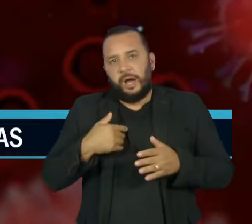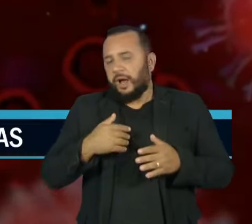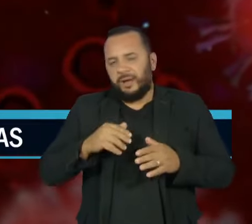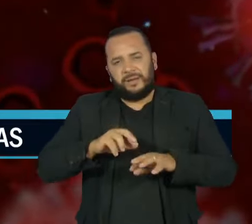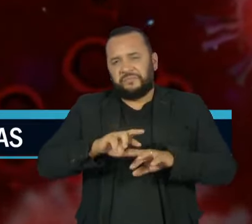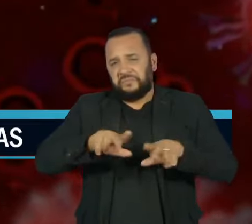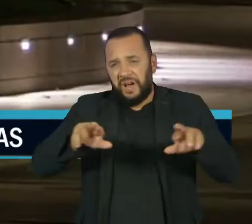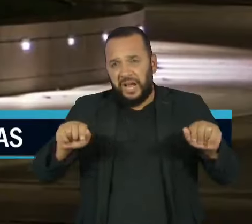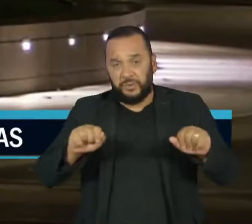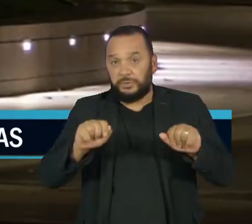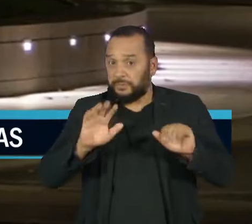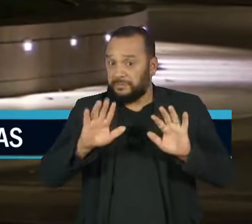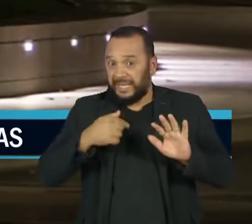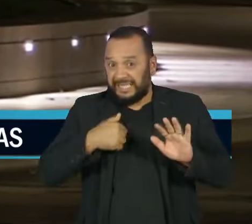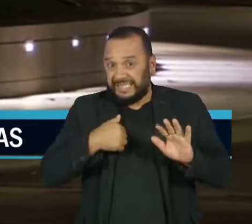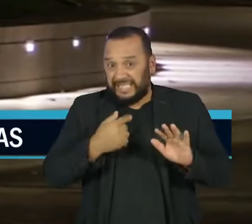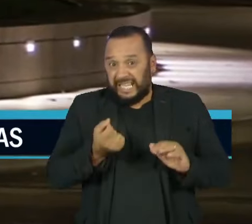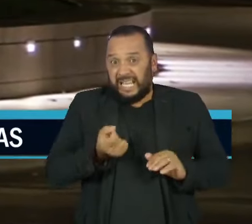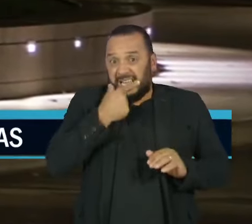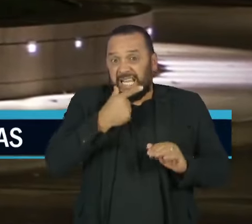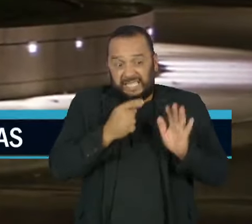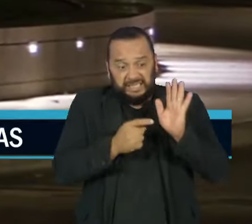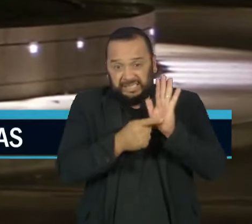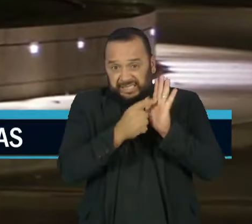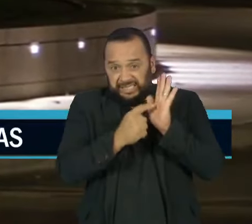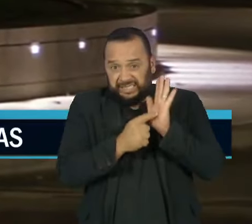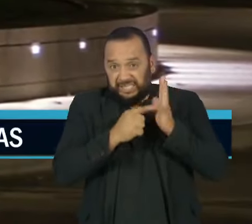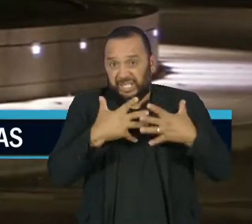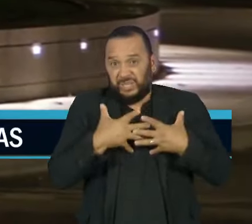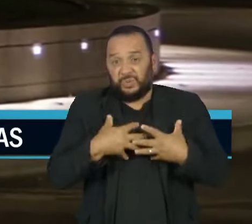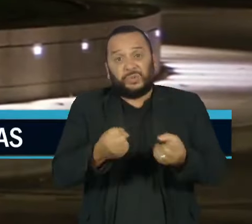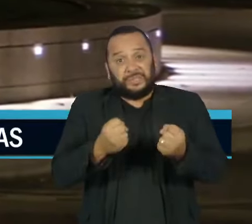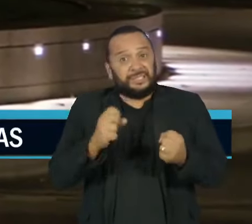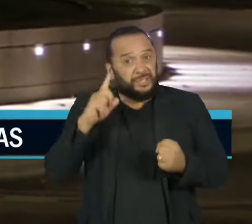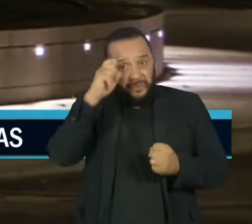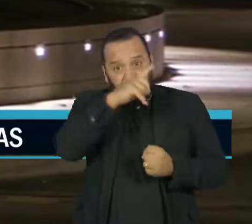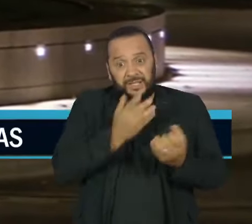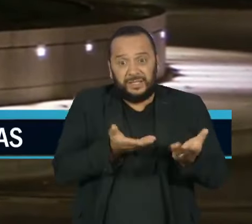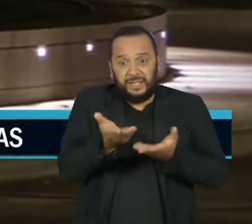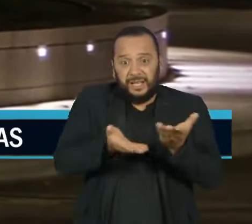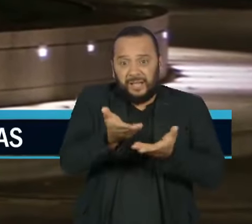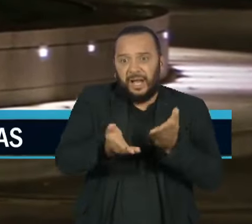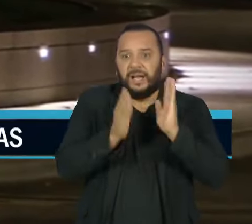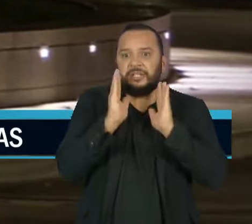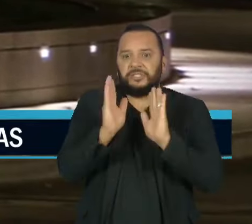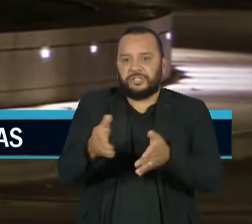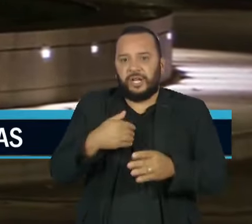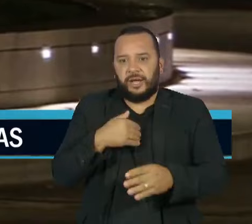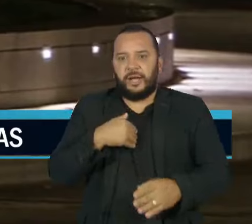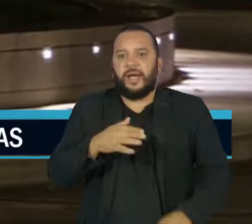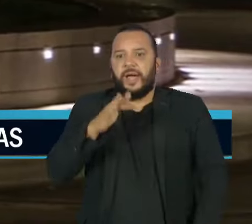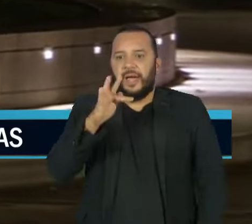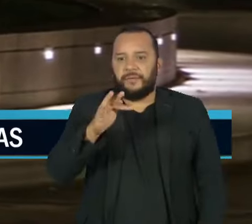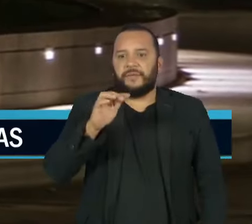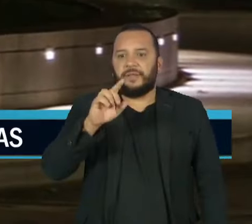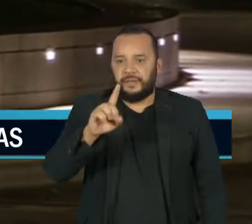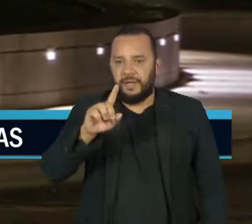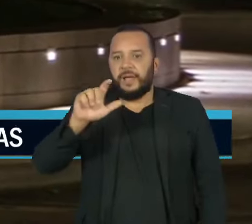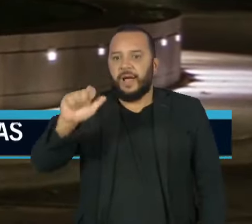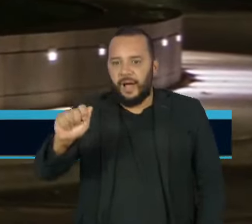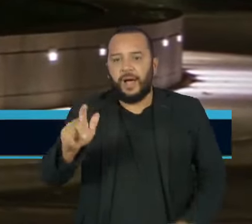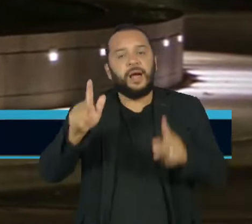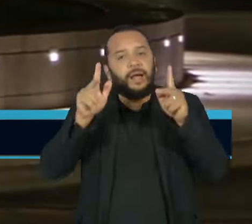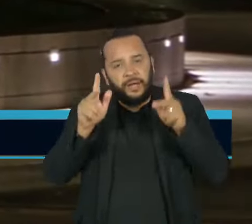e tão difícil de tratar que, há 50 anos, o FDA, órgão equivalente à Anvisa nos Estados Unidos, não